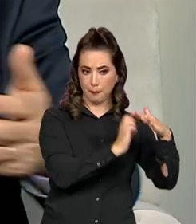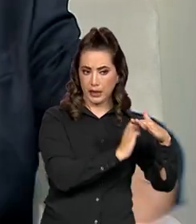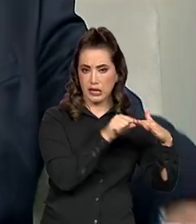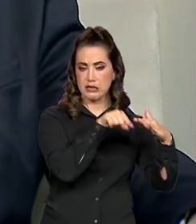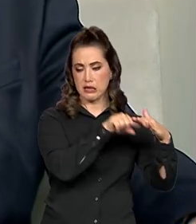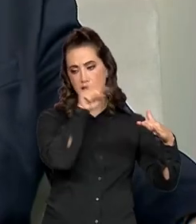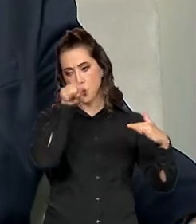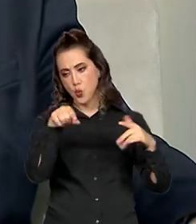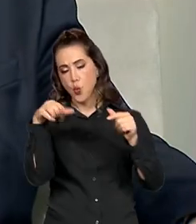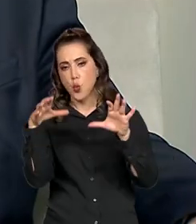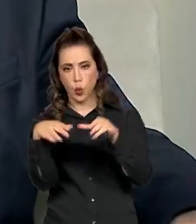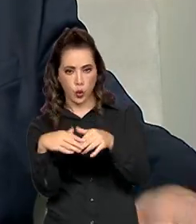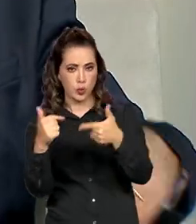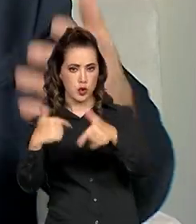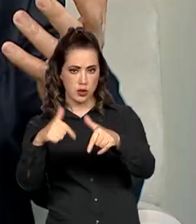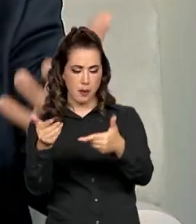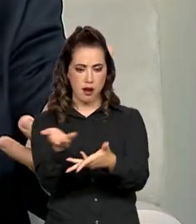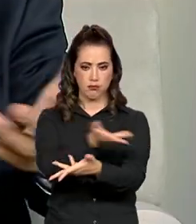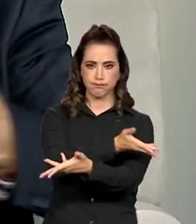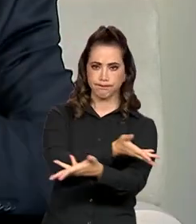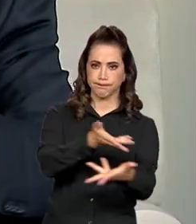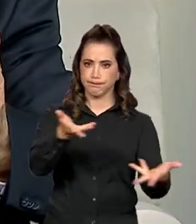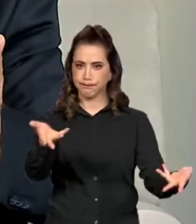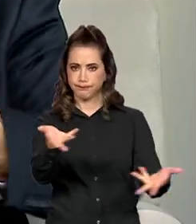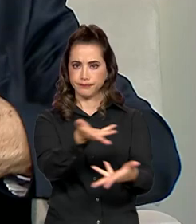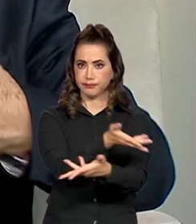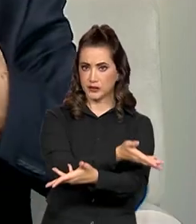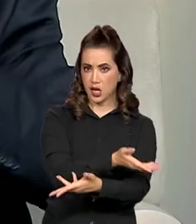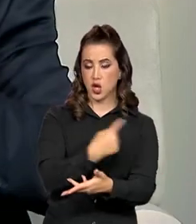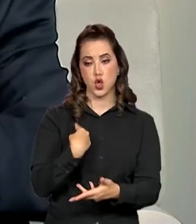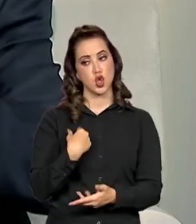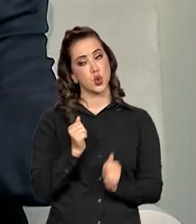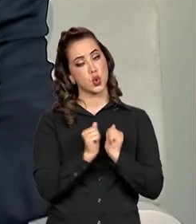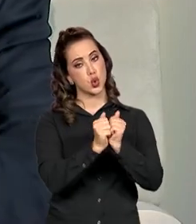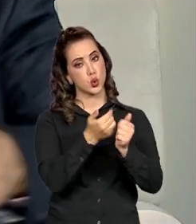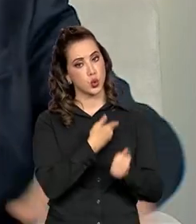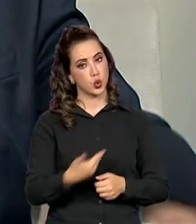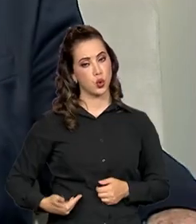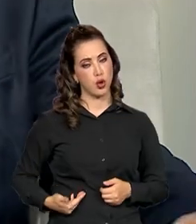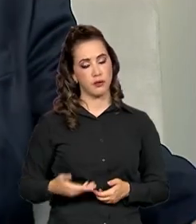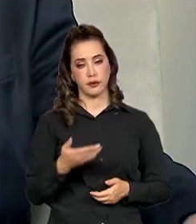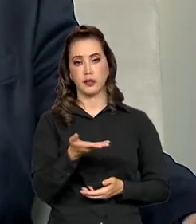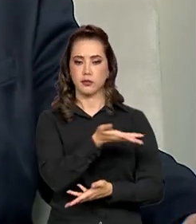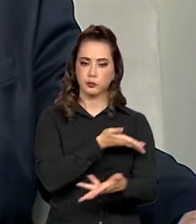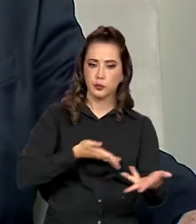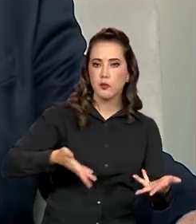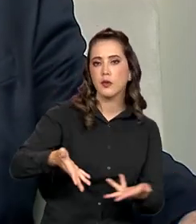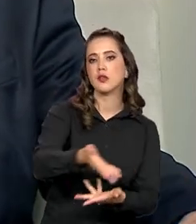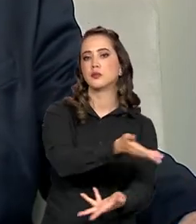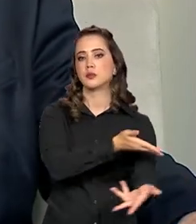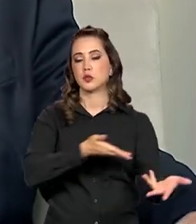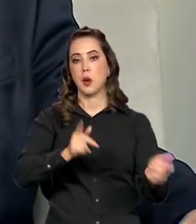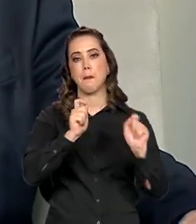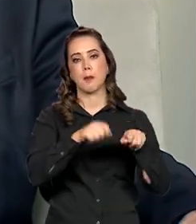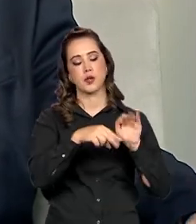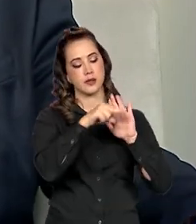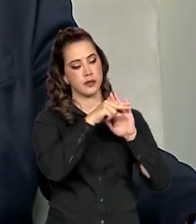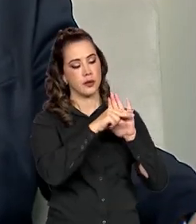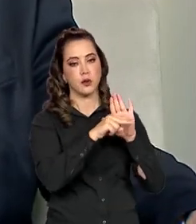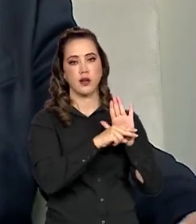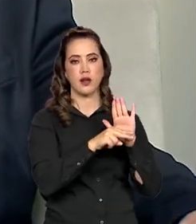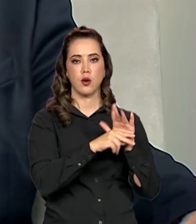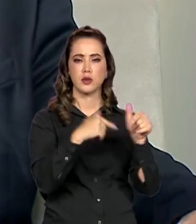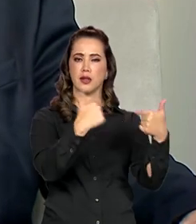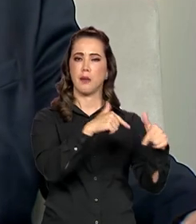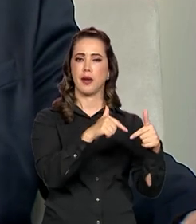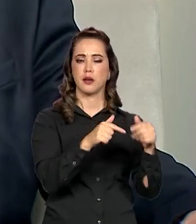empresas, para poder, nessa mesa, a tripartite, construir um processo que possa regular decentemente as